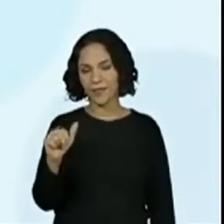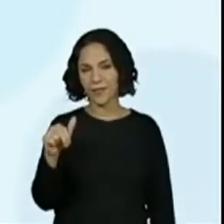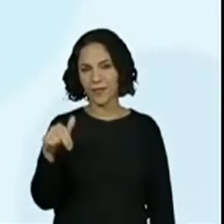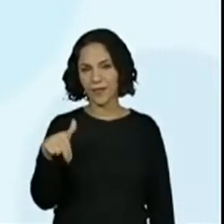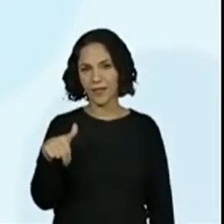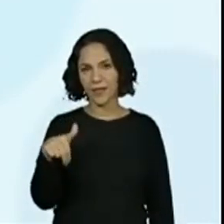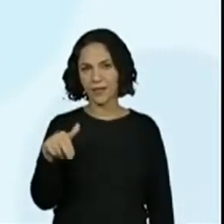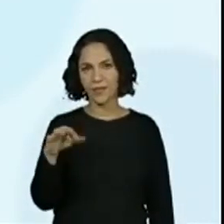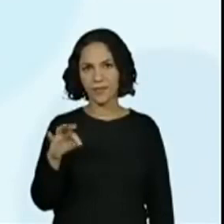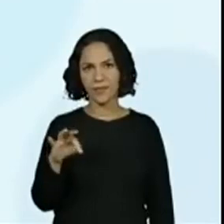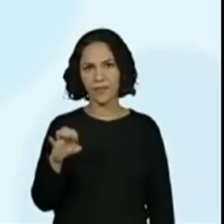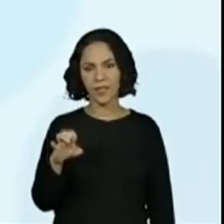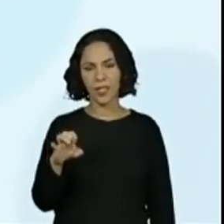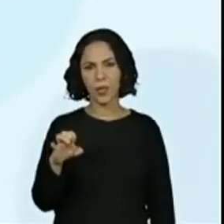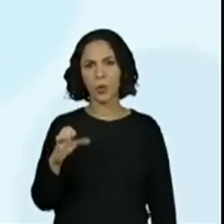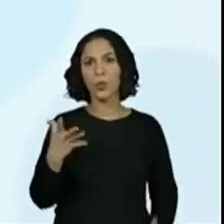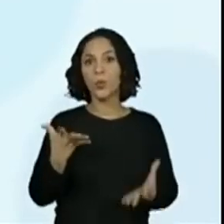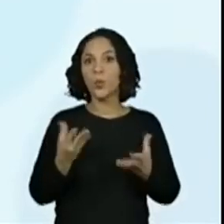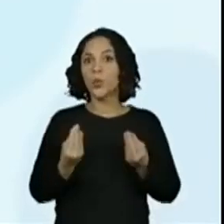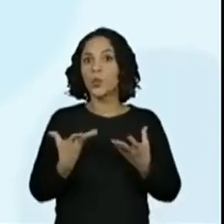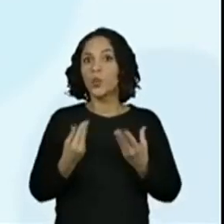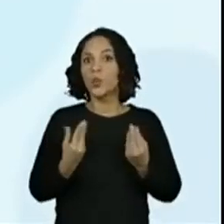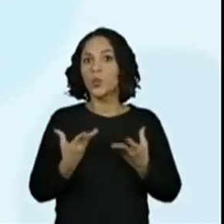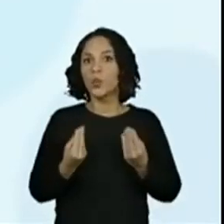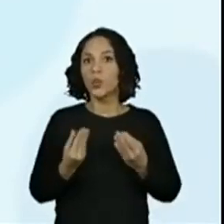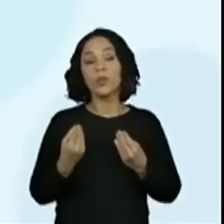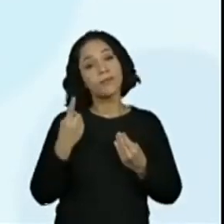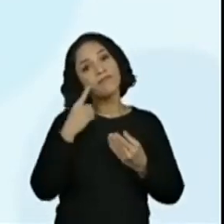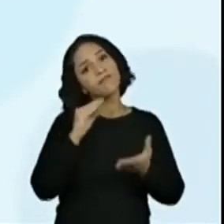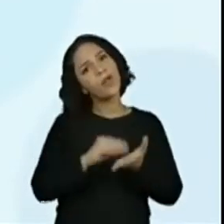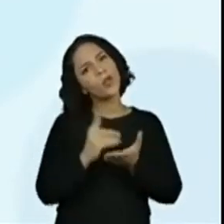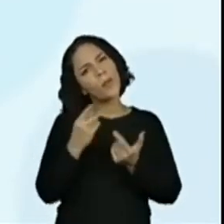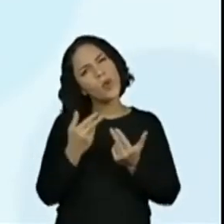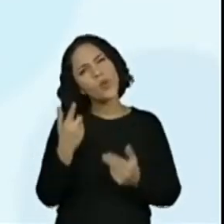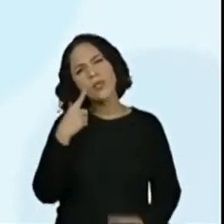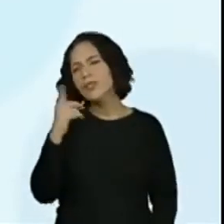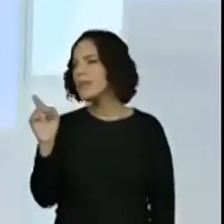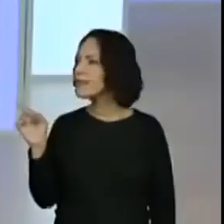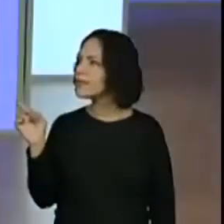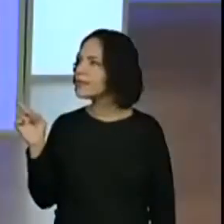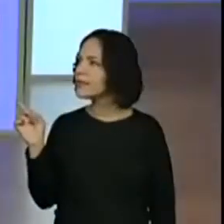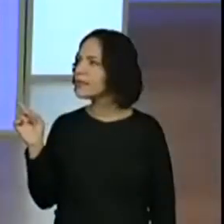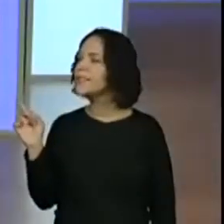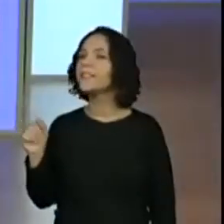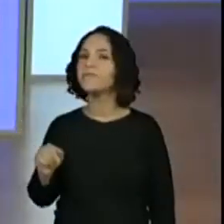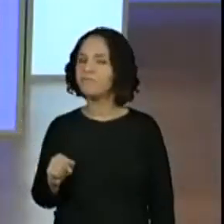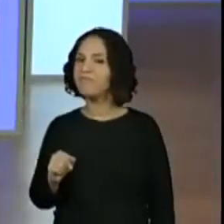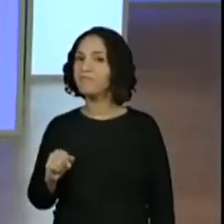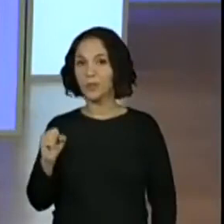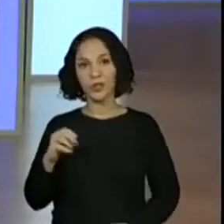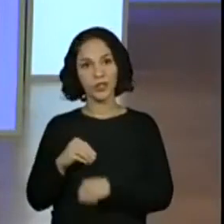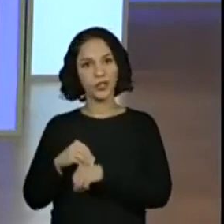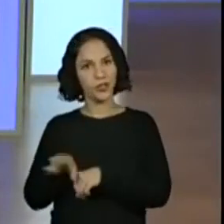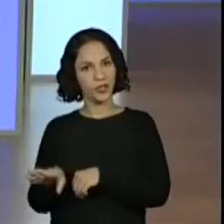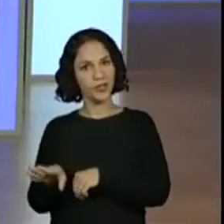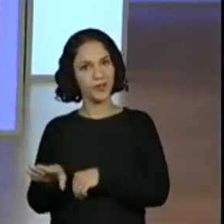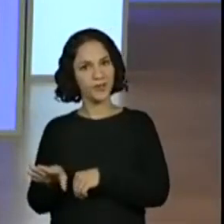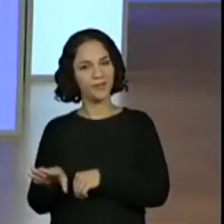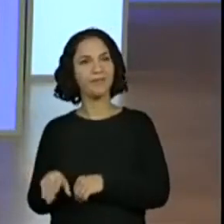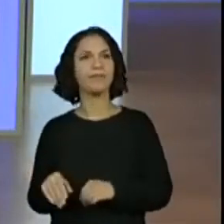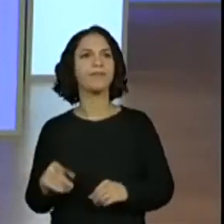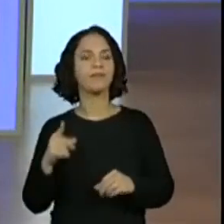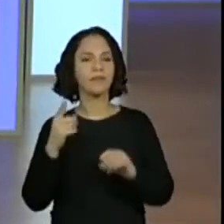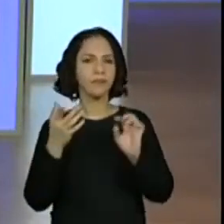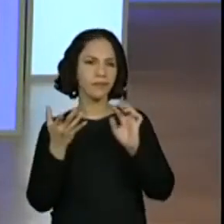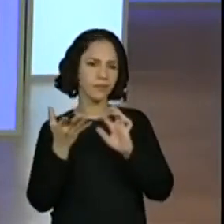Esse amiguinho está muito esperto, professora. Está faltando pouco também. Está faltando poucas letras. E a gente pode dar a dica que são, deixa eu ver,